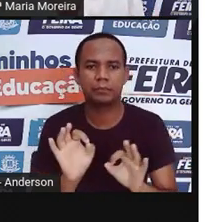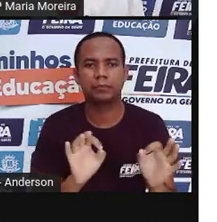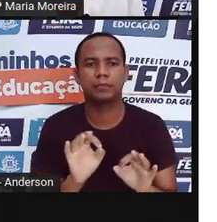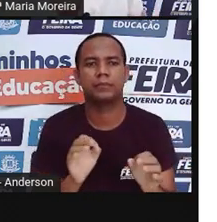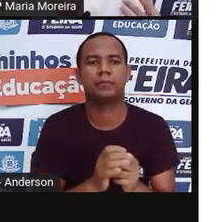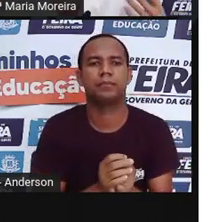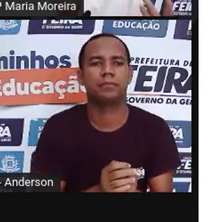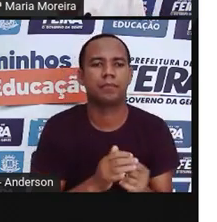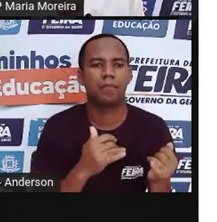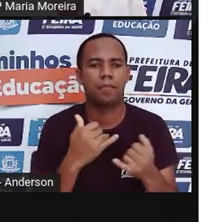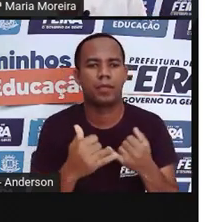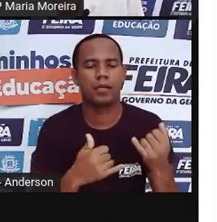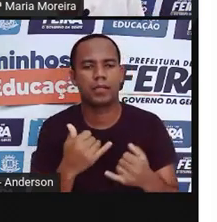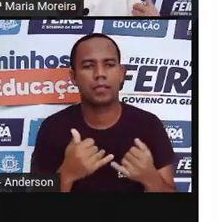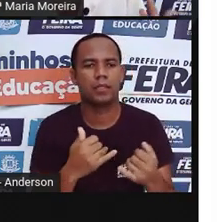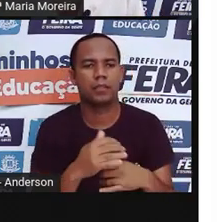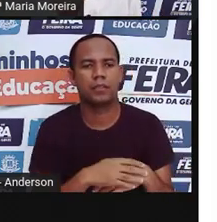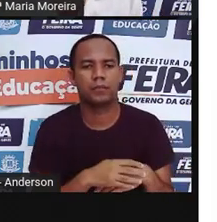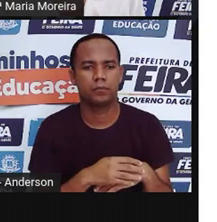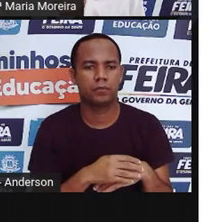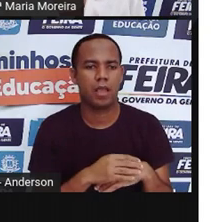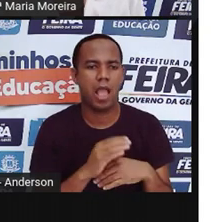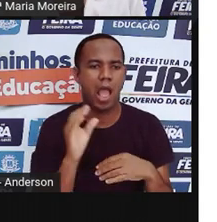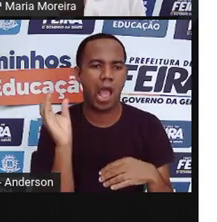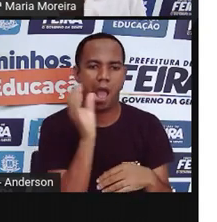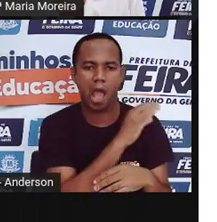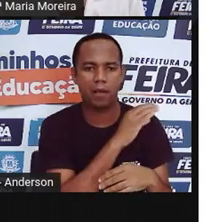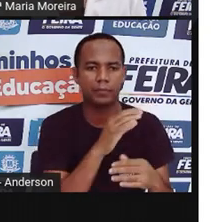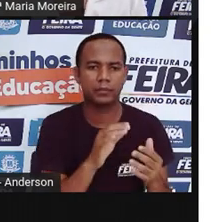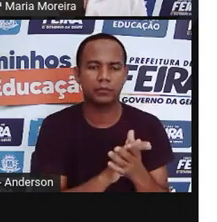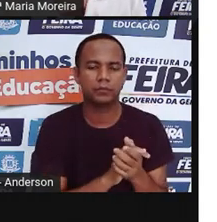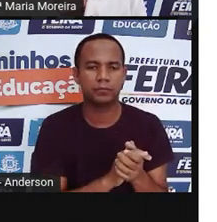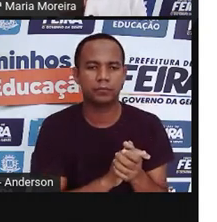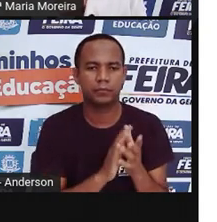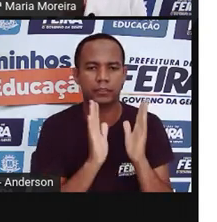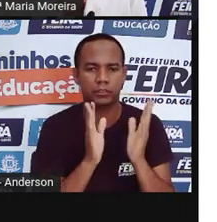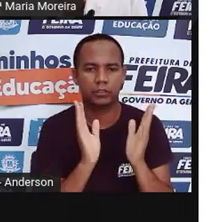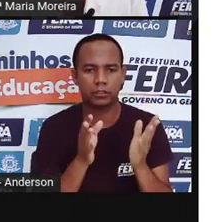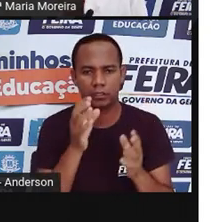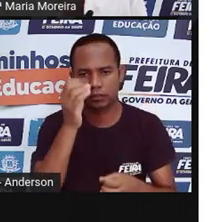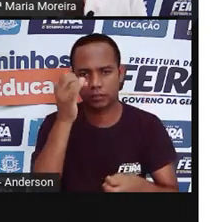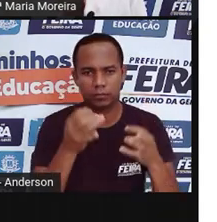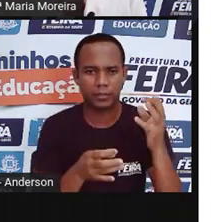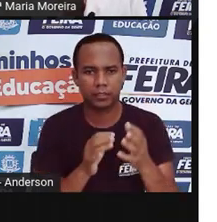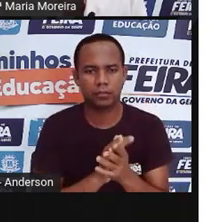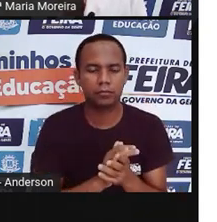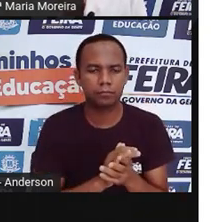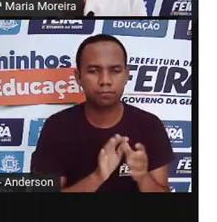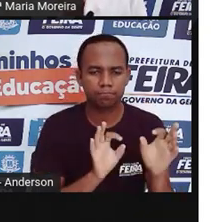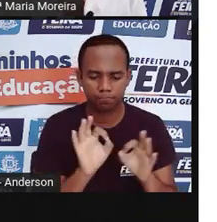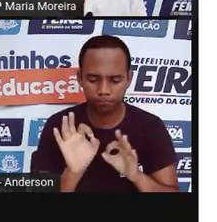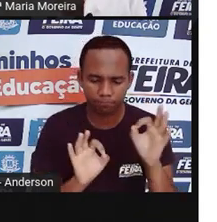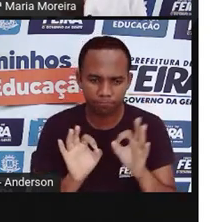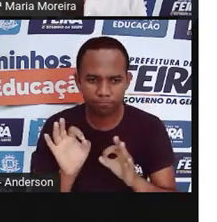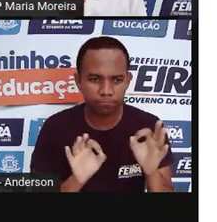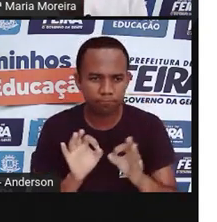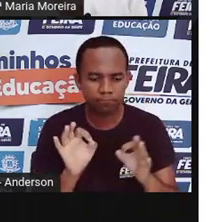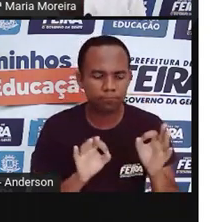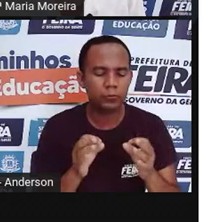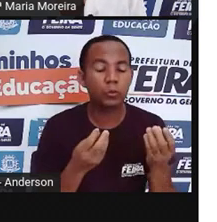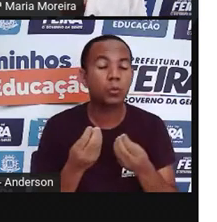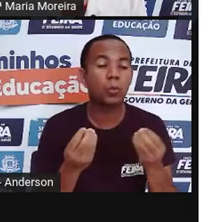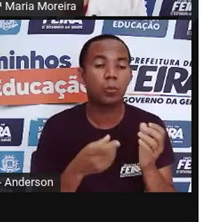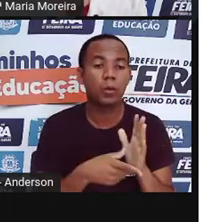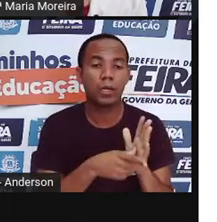De uma atenção e é o que é uma produção artesanal e linda, que a gente já falou sobre isso. Desenvolvido a partir do petróleo, né?